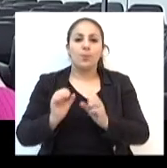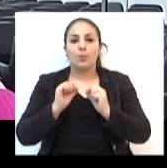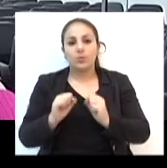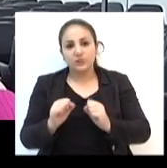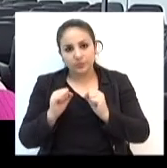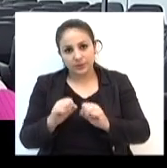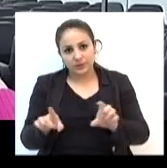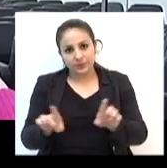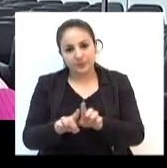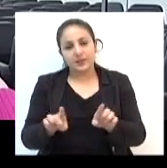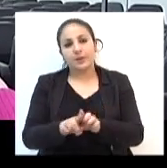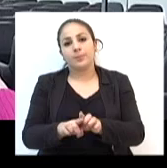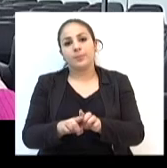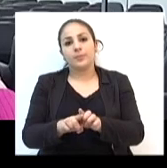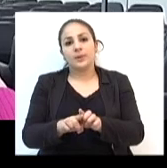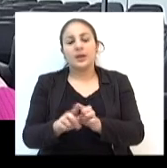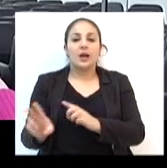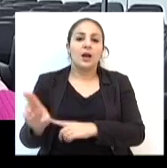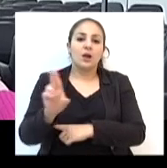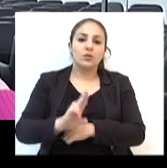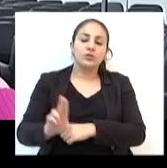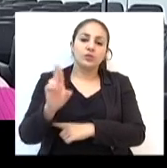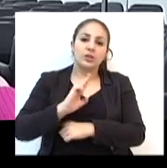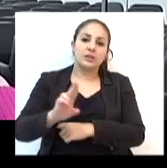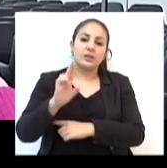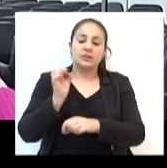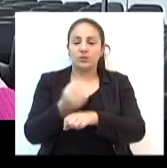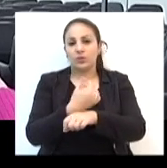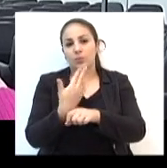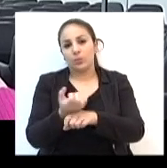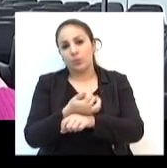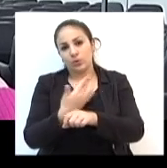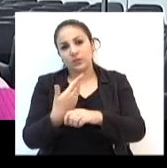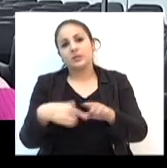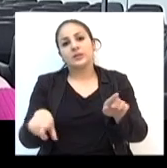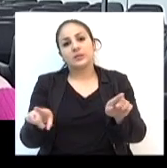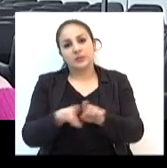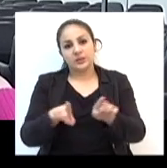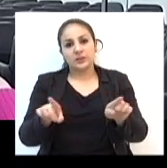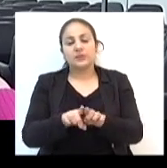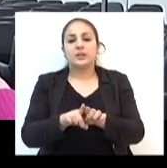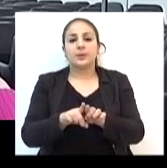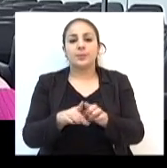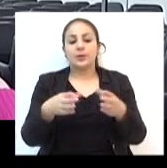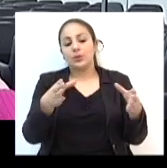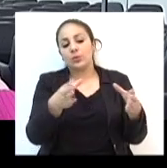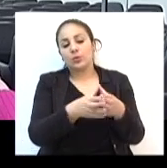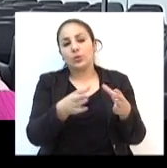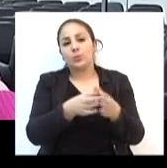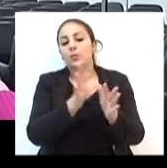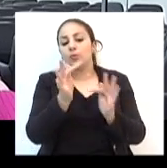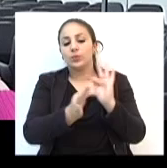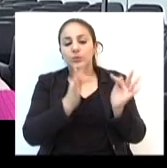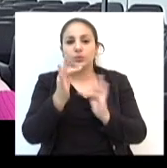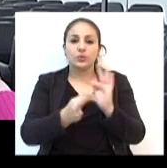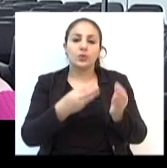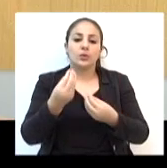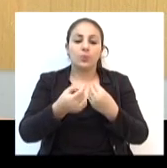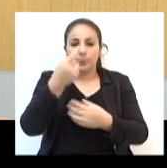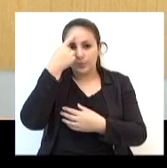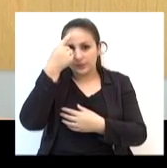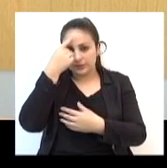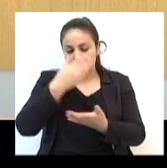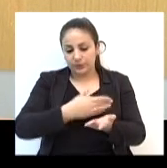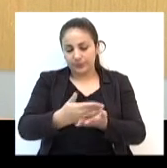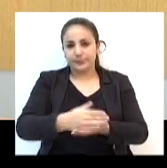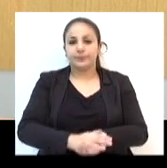desde a suplementação do recurso, a utilização da ambulância, como também que a equipe realmente funcione como deveria e como foi pensado inicialmente.